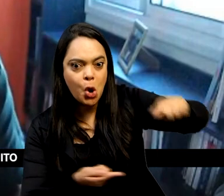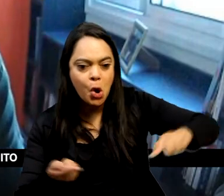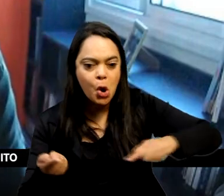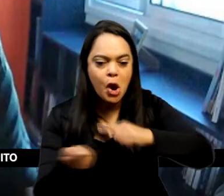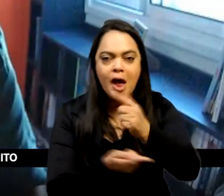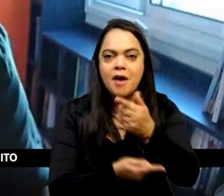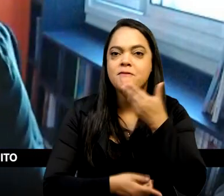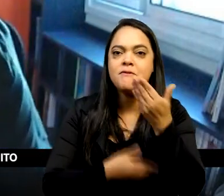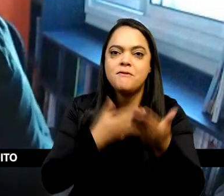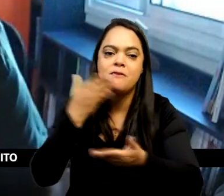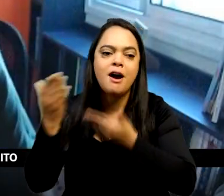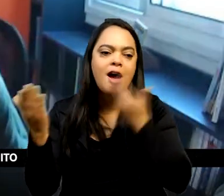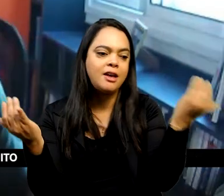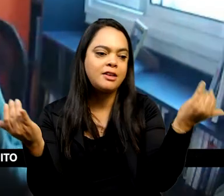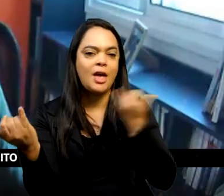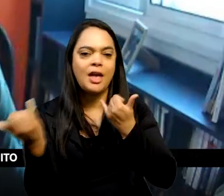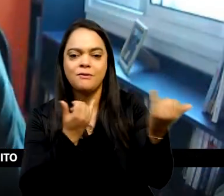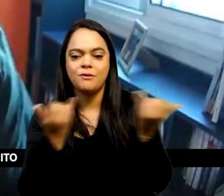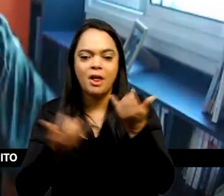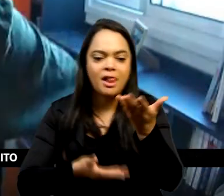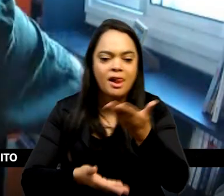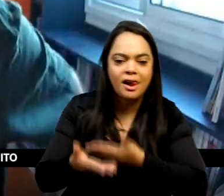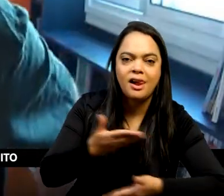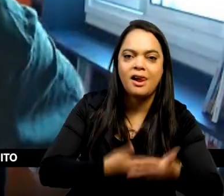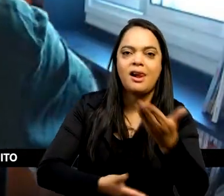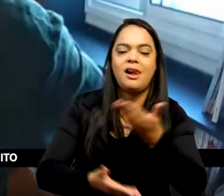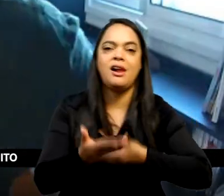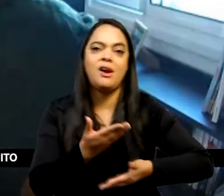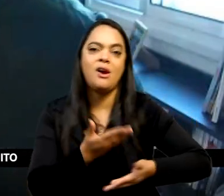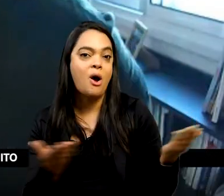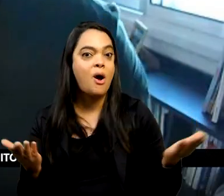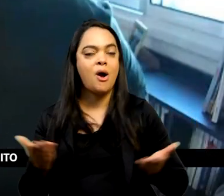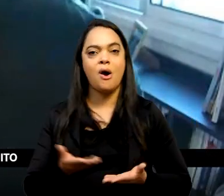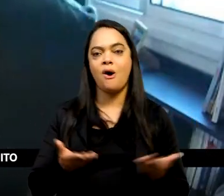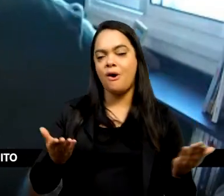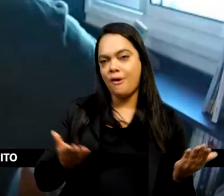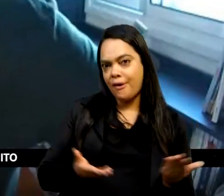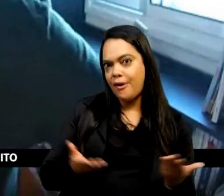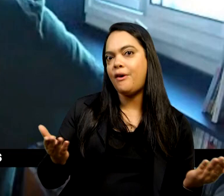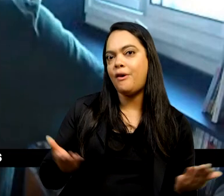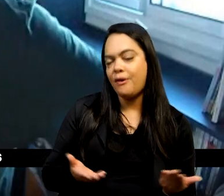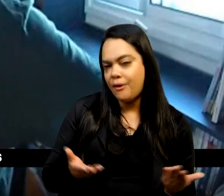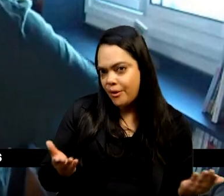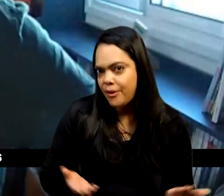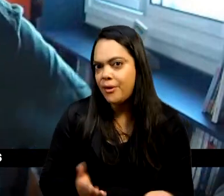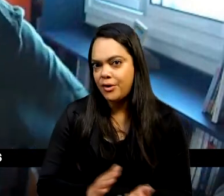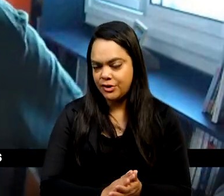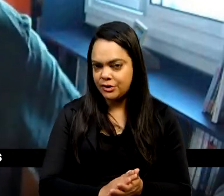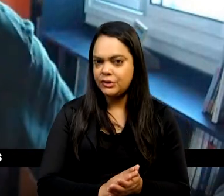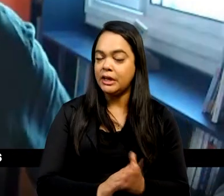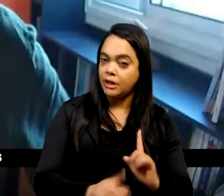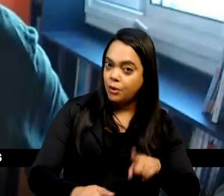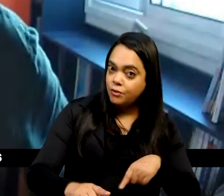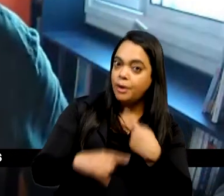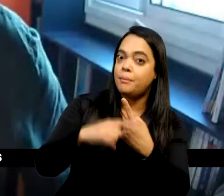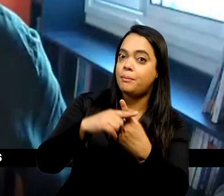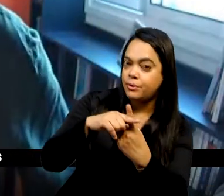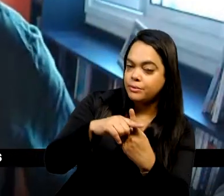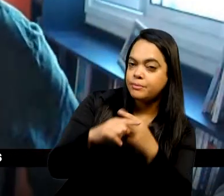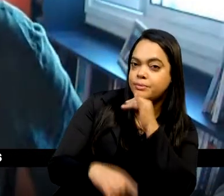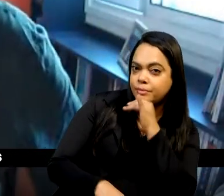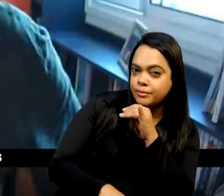dimensões da vida social, da realidade, do mundo contemporâneo, mas há efeitos muito positivos, como, por exemplo, o